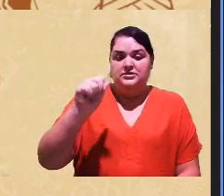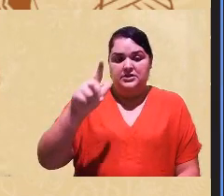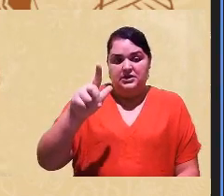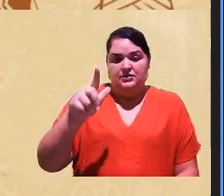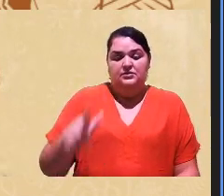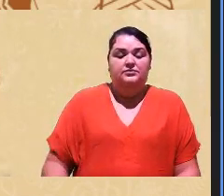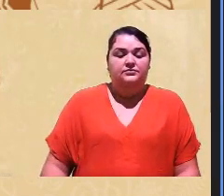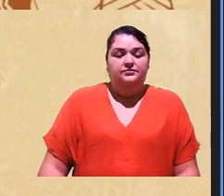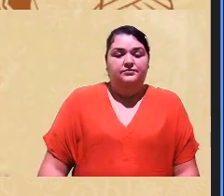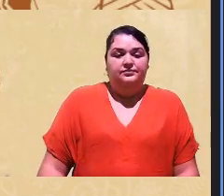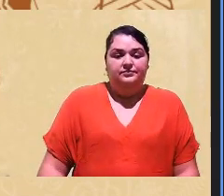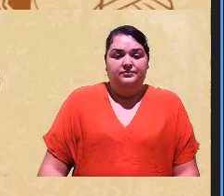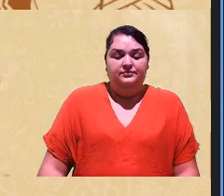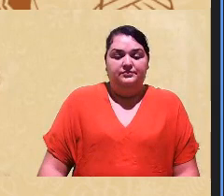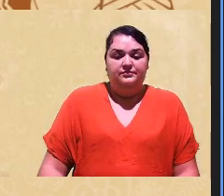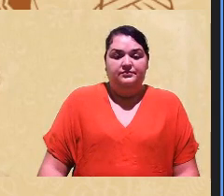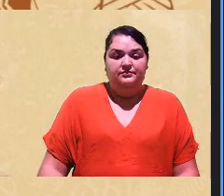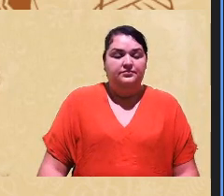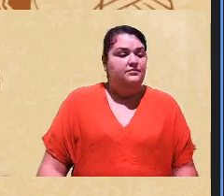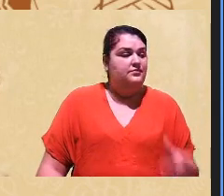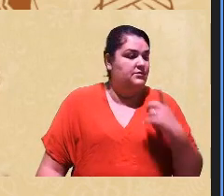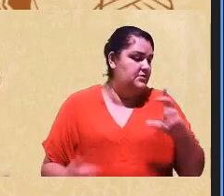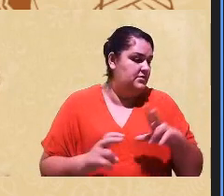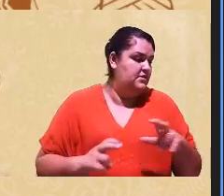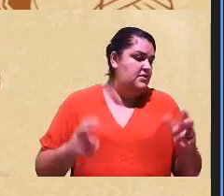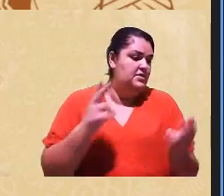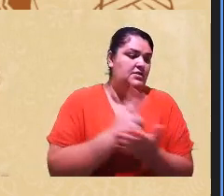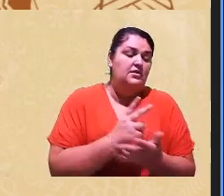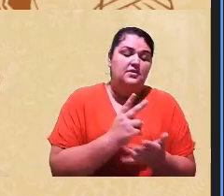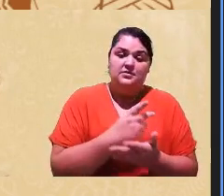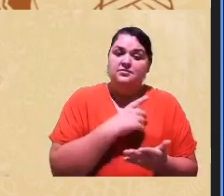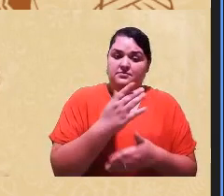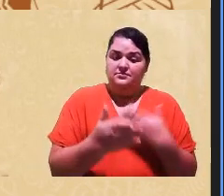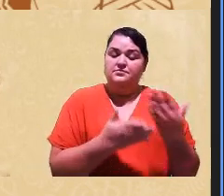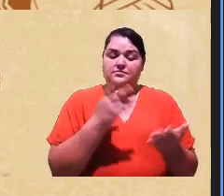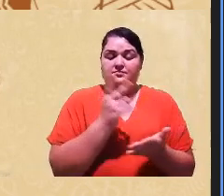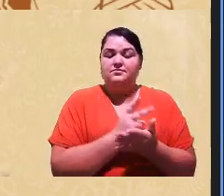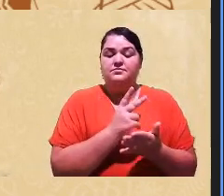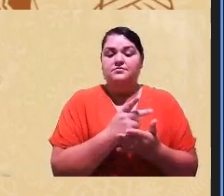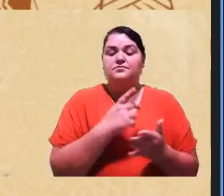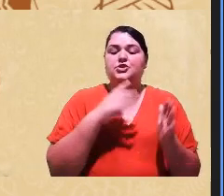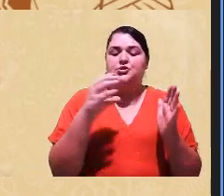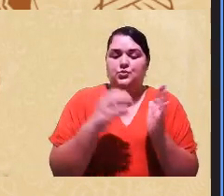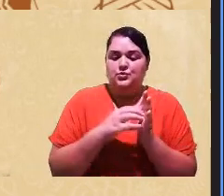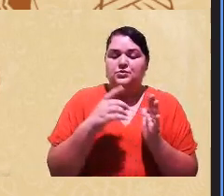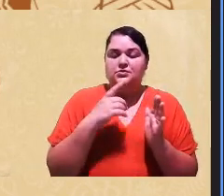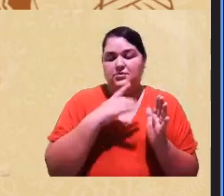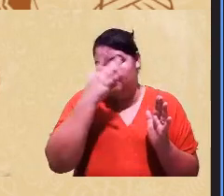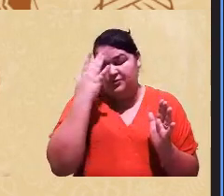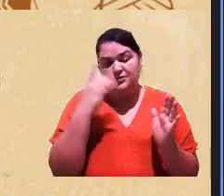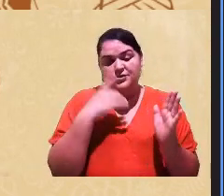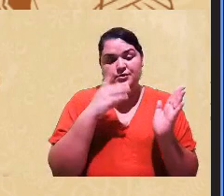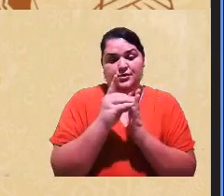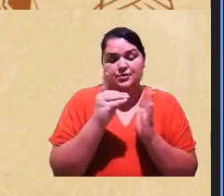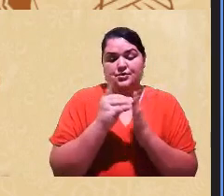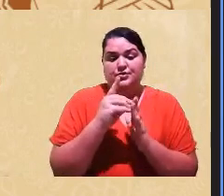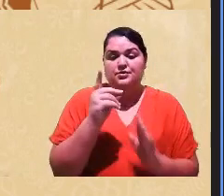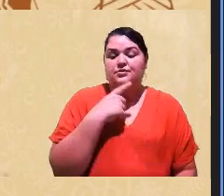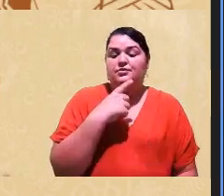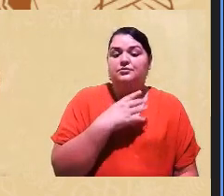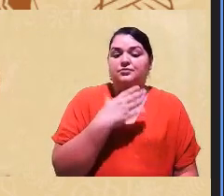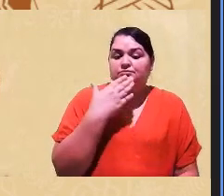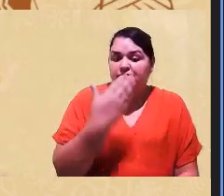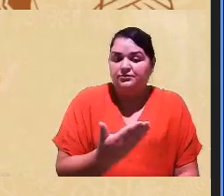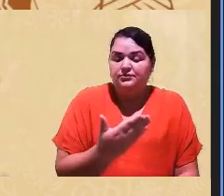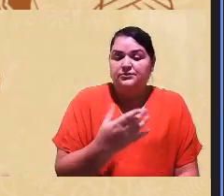então se eu fosse fazer banca de heterodentificação eu já ajudei no concurso de bancas para indígena não tem fenótipo lá vai